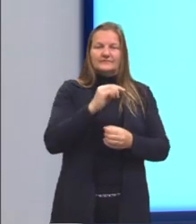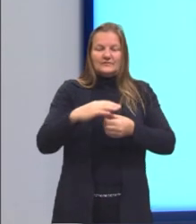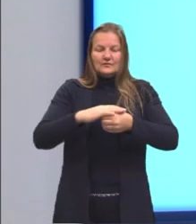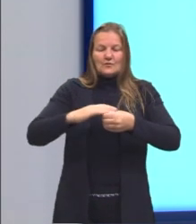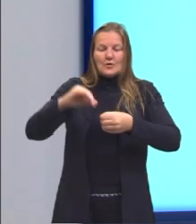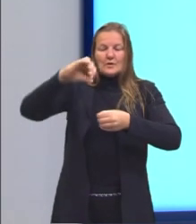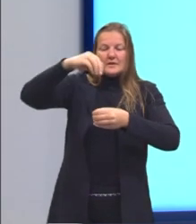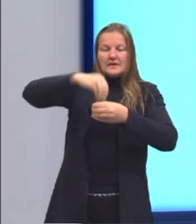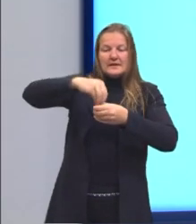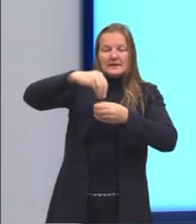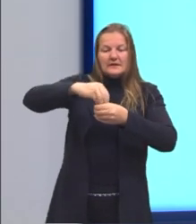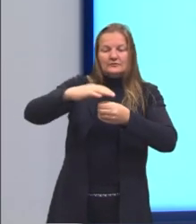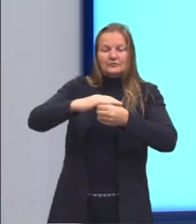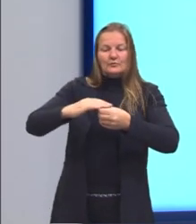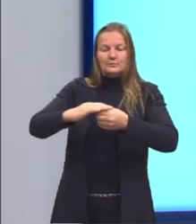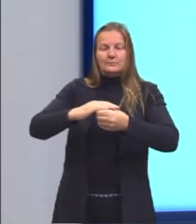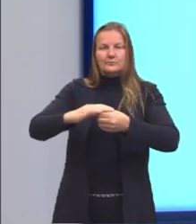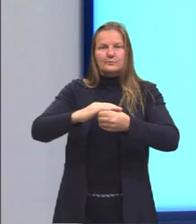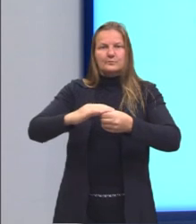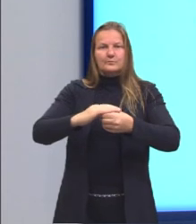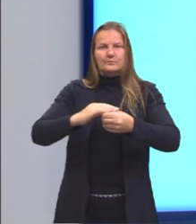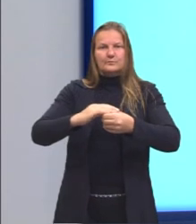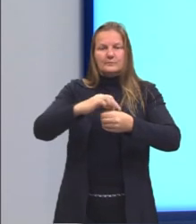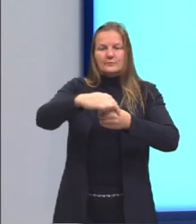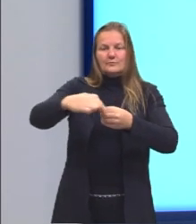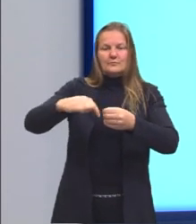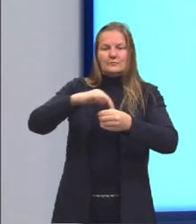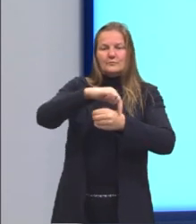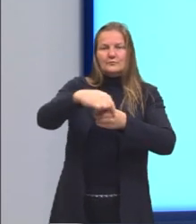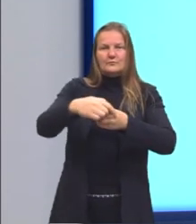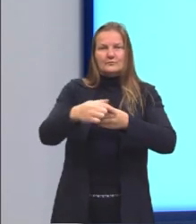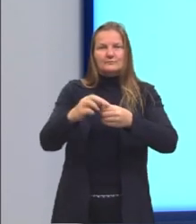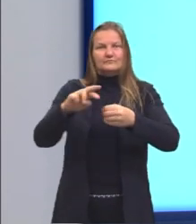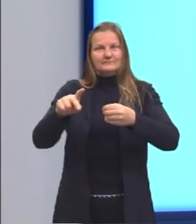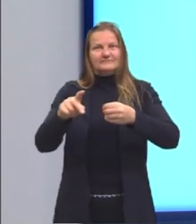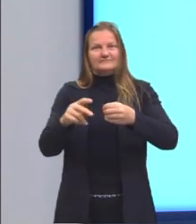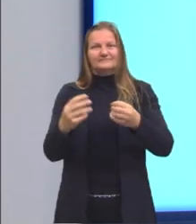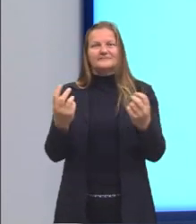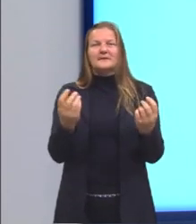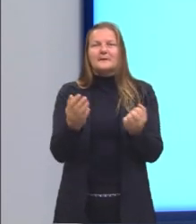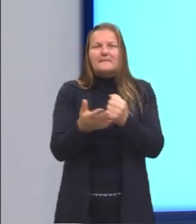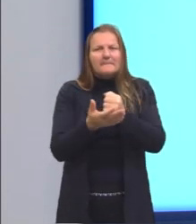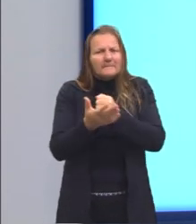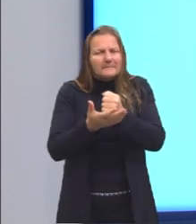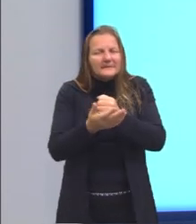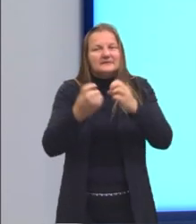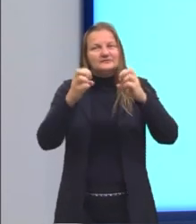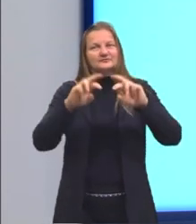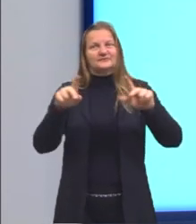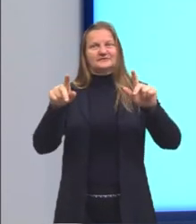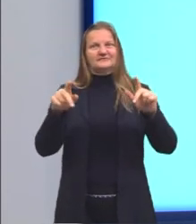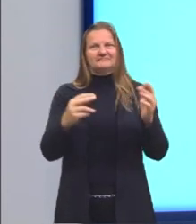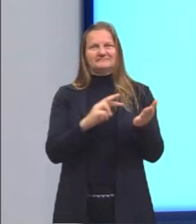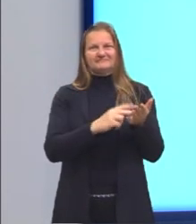todos os pontos também da região interna. Esta é basicamente a diferença.